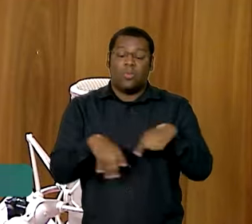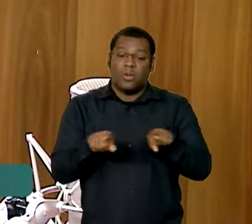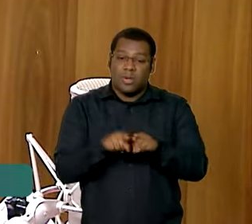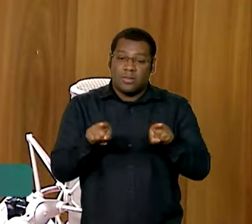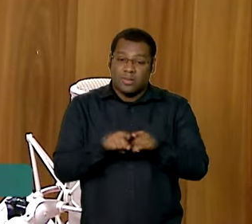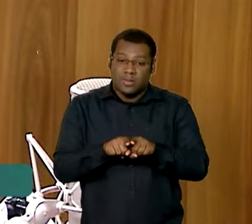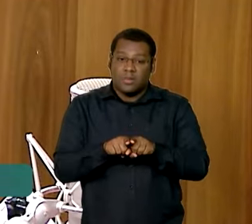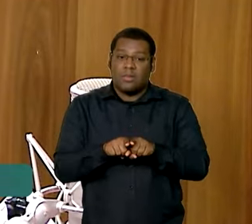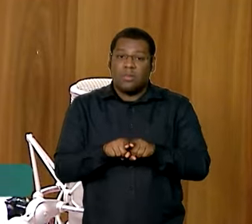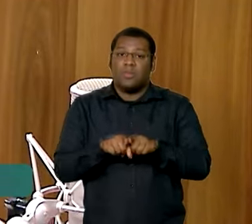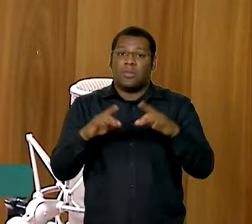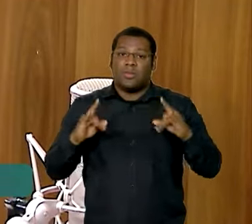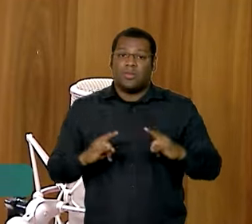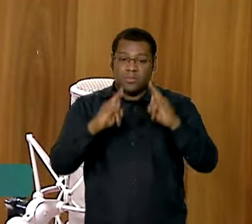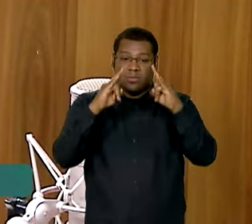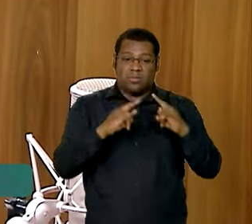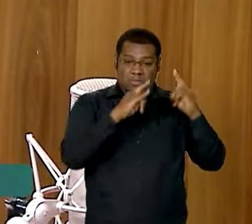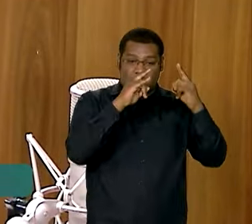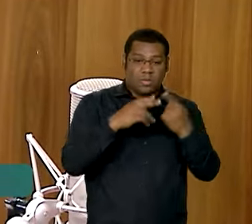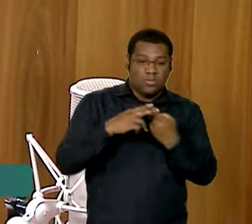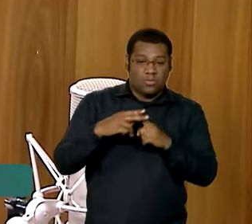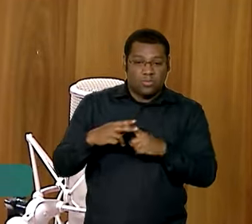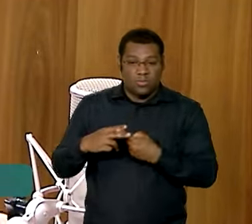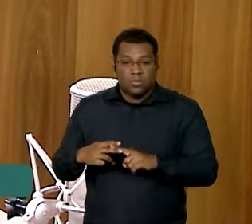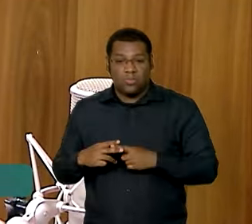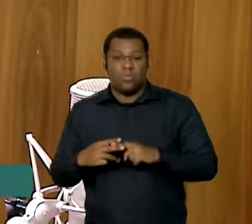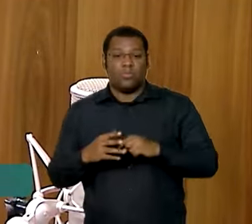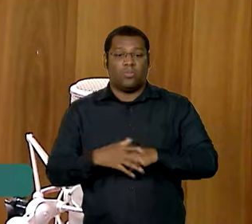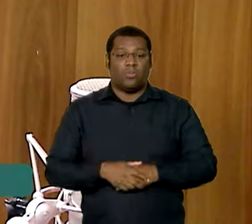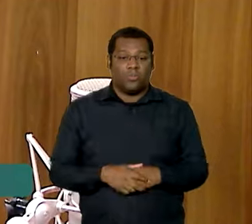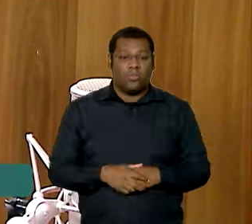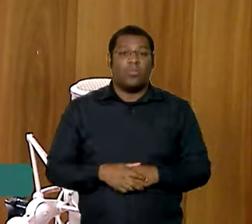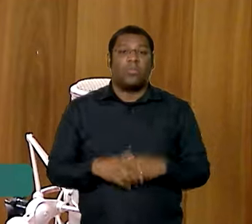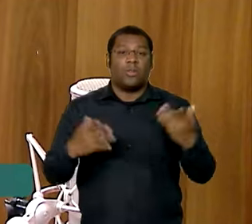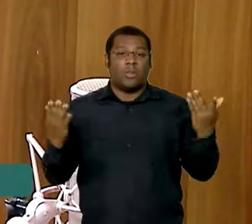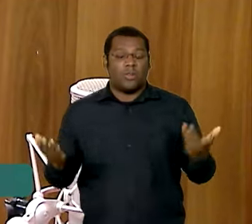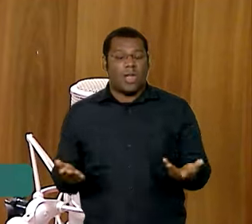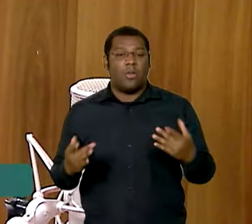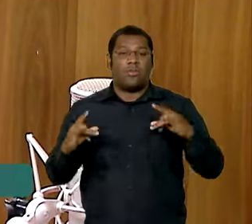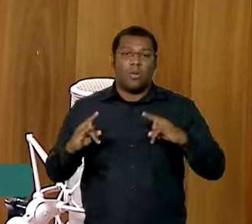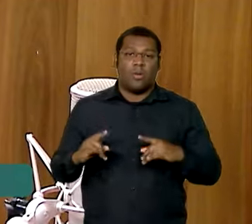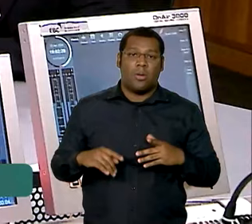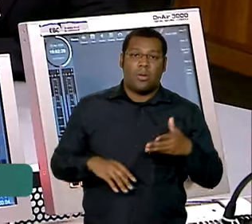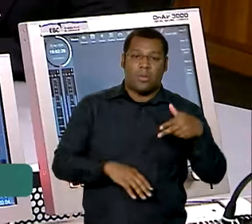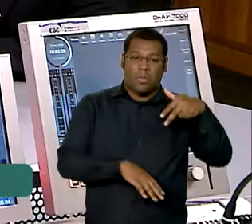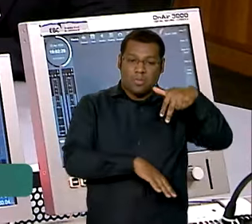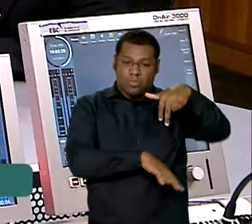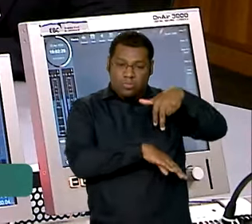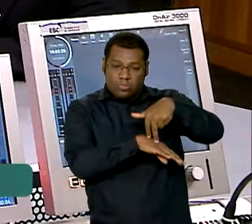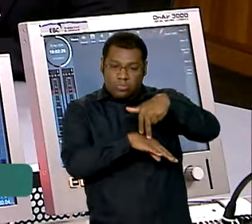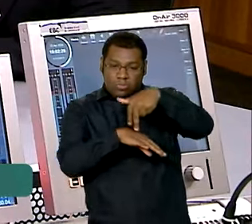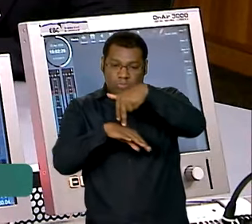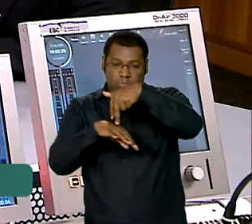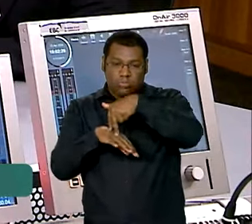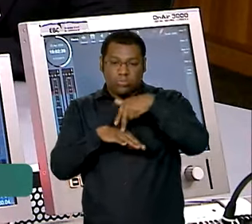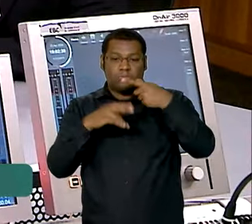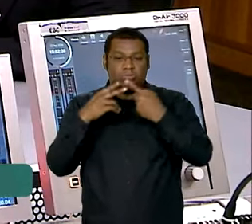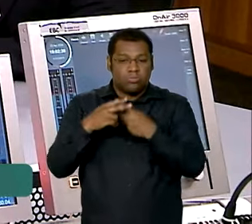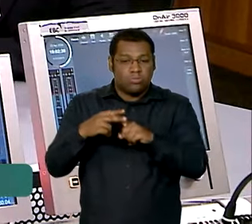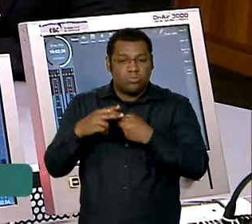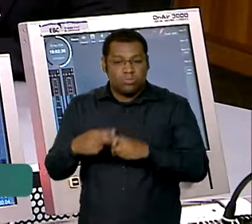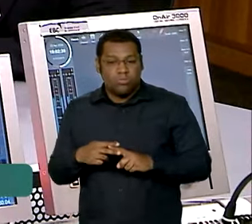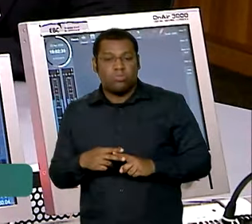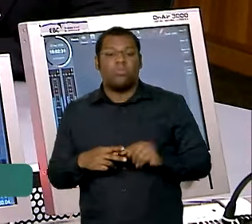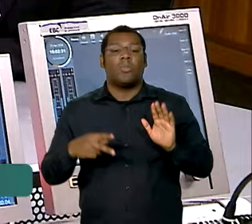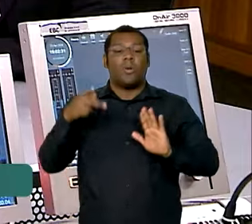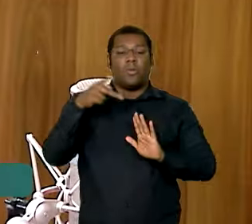também de alguns monumentos, como você citou, os dois candangos, o monumento do Paulbal também, que é um monumento importante. Então, o projeto é o